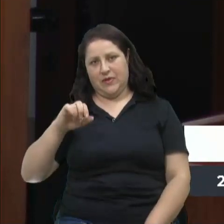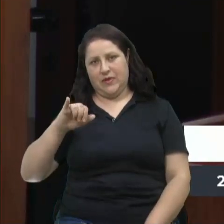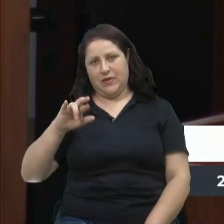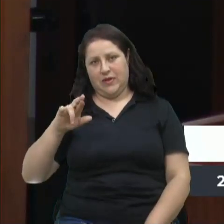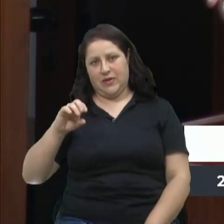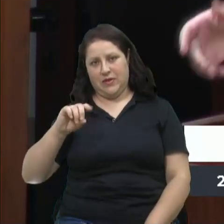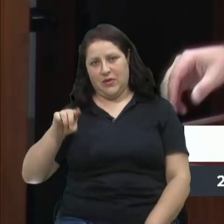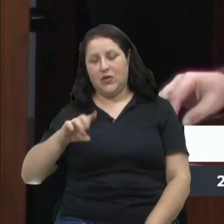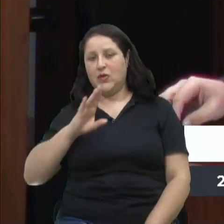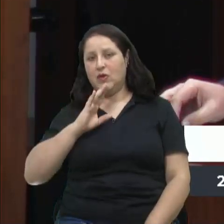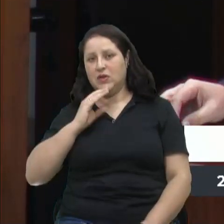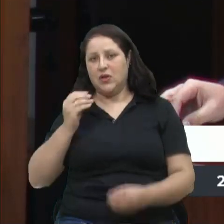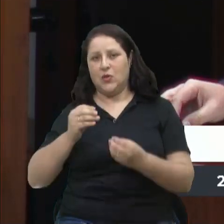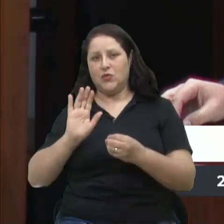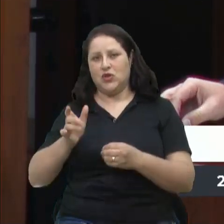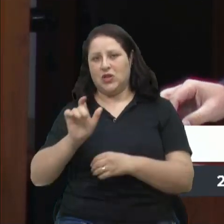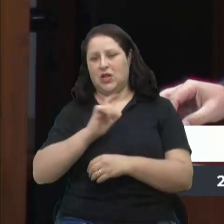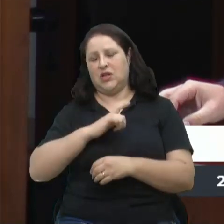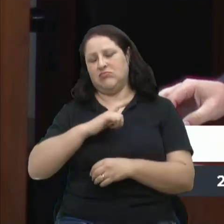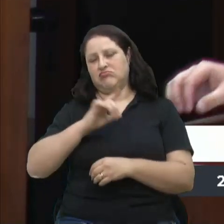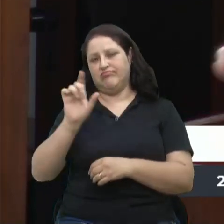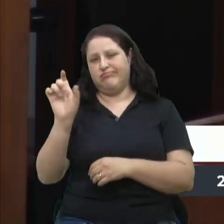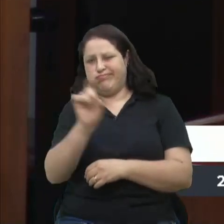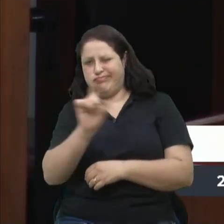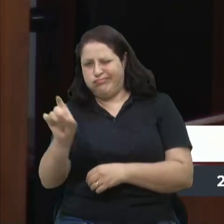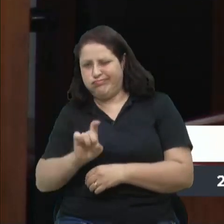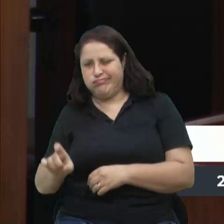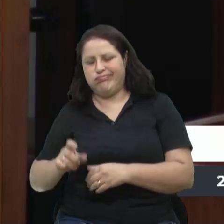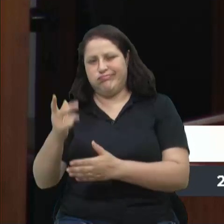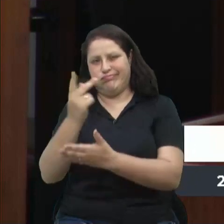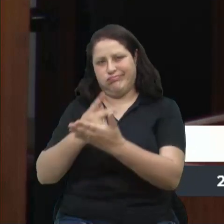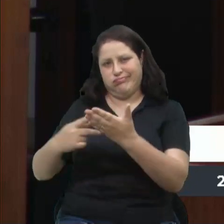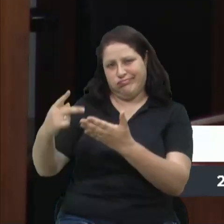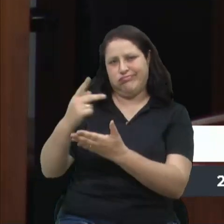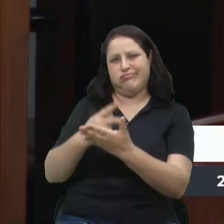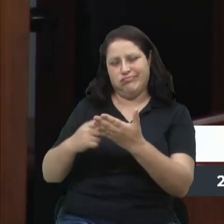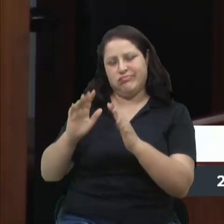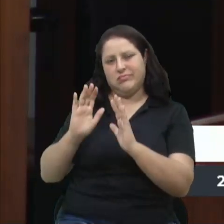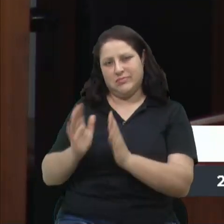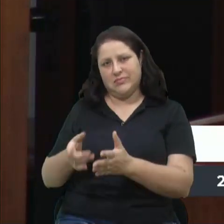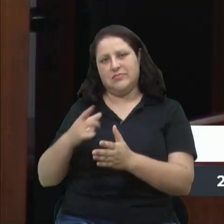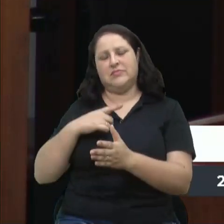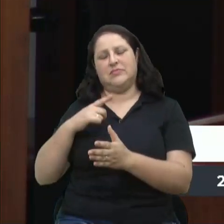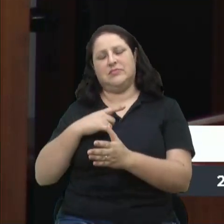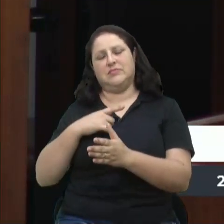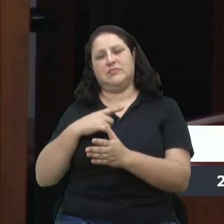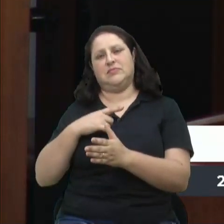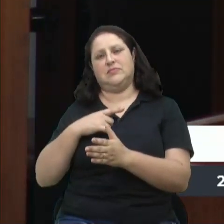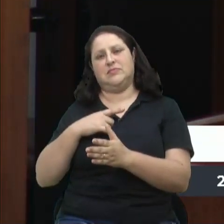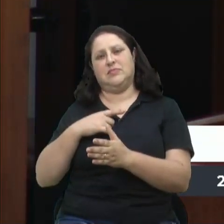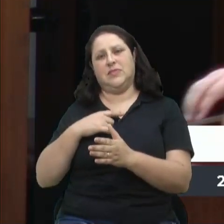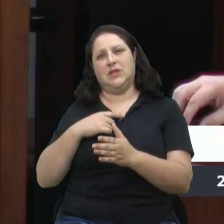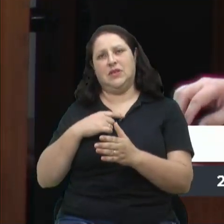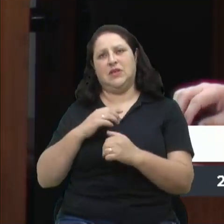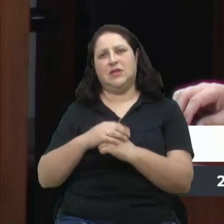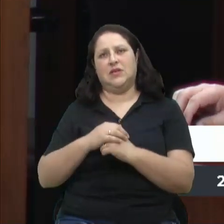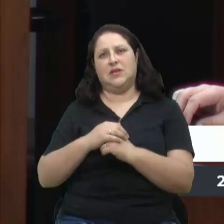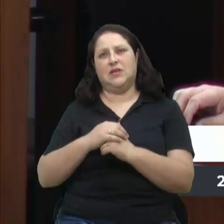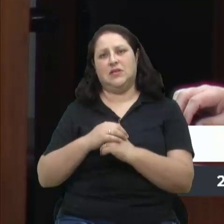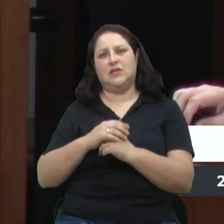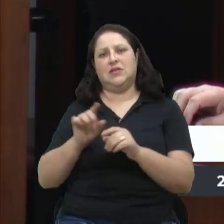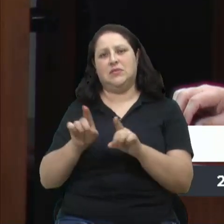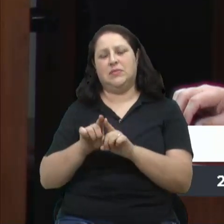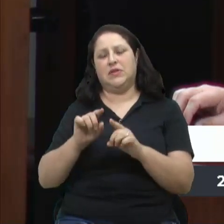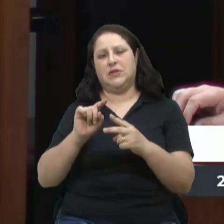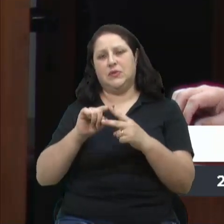processo todo que é feito, juntamente com o Vielas, a Jéssica e o Moraes os acompanharam